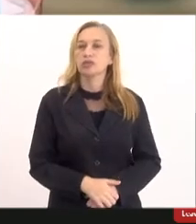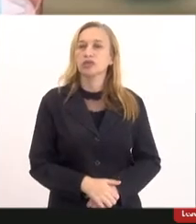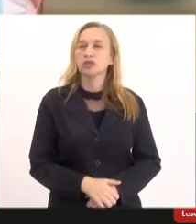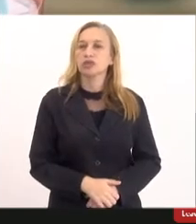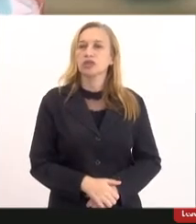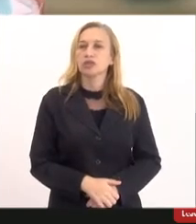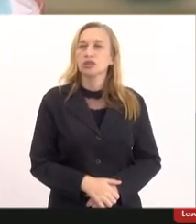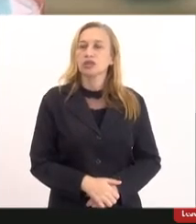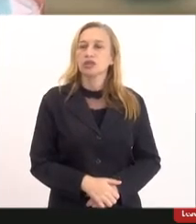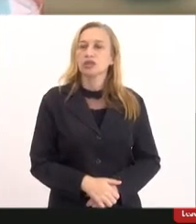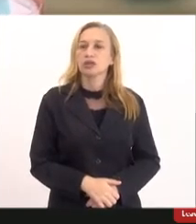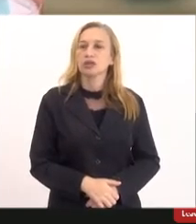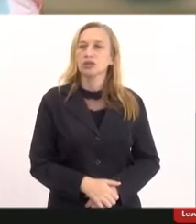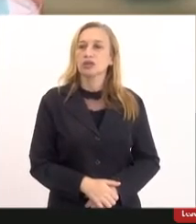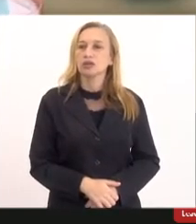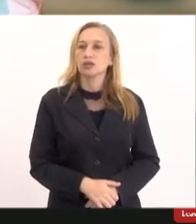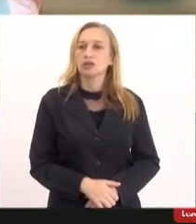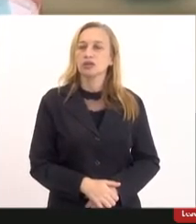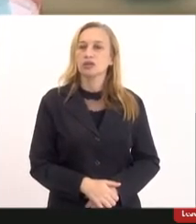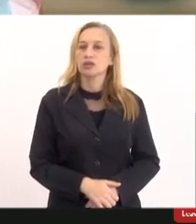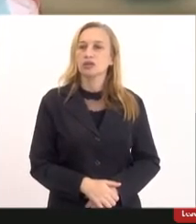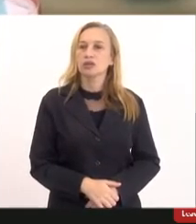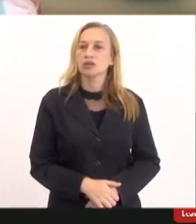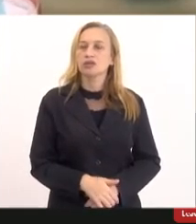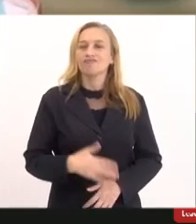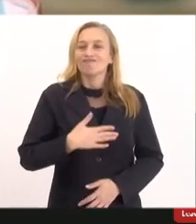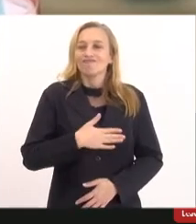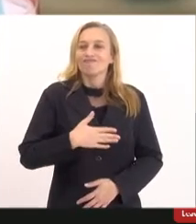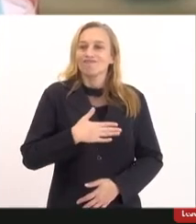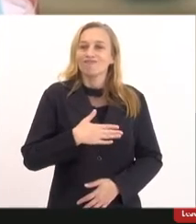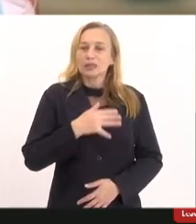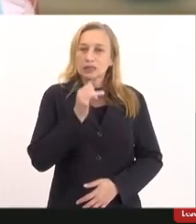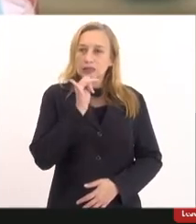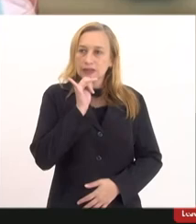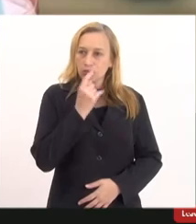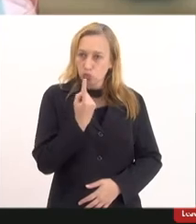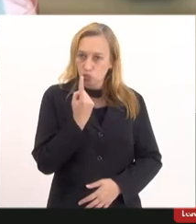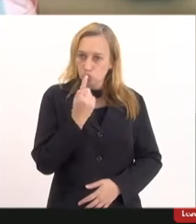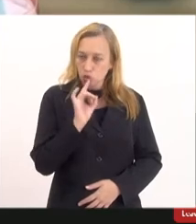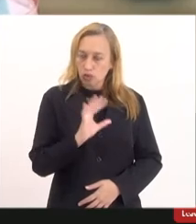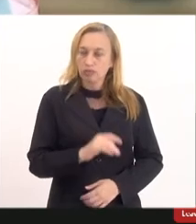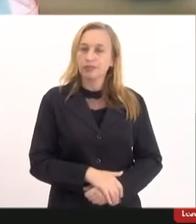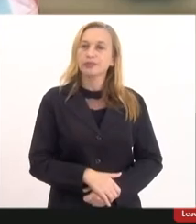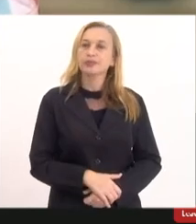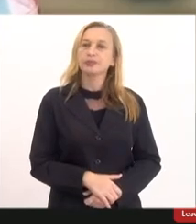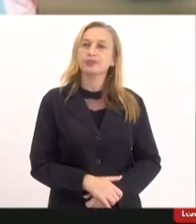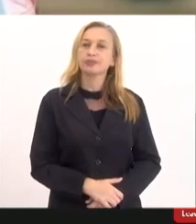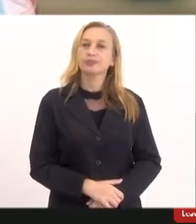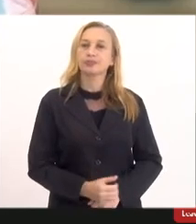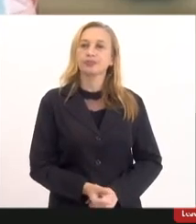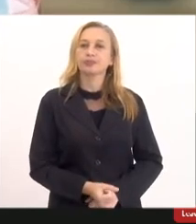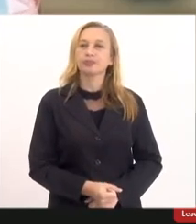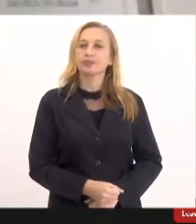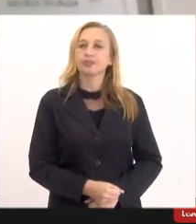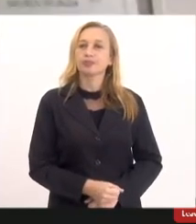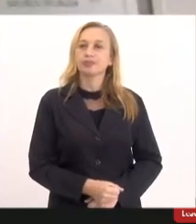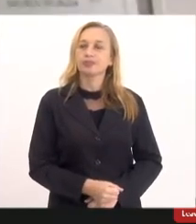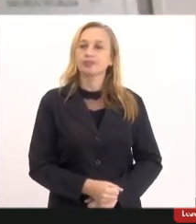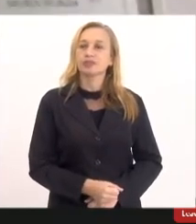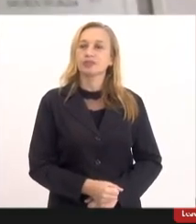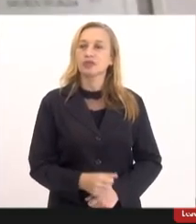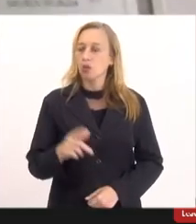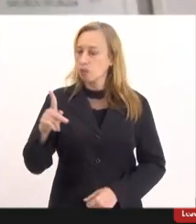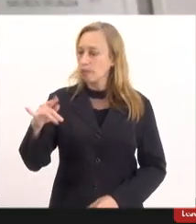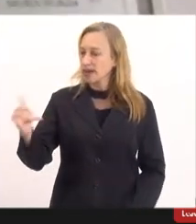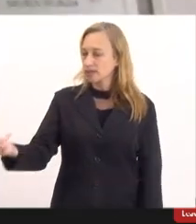eu gostaria de te dar um exemplo quando um pai